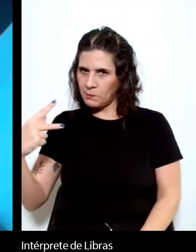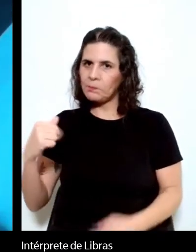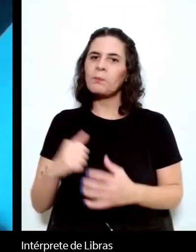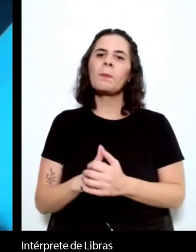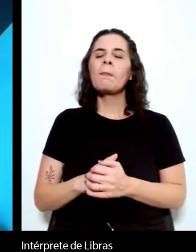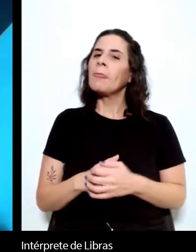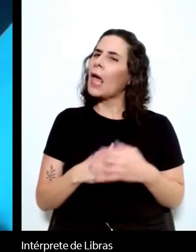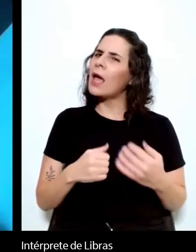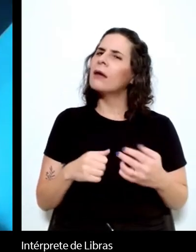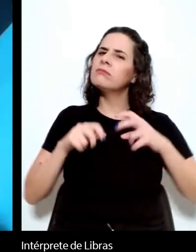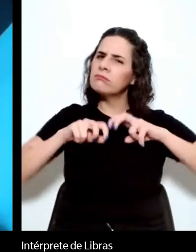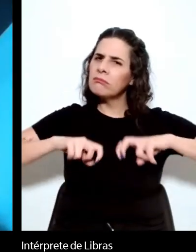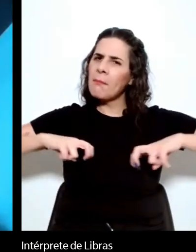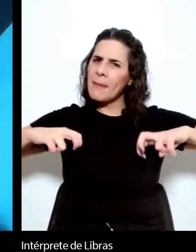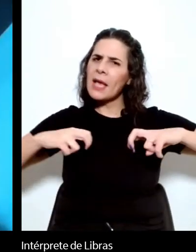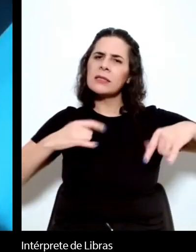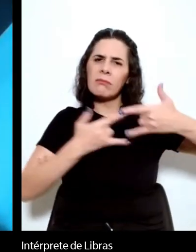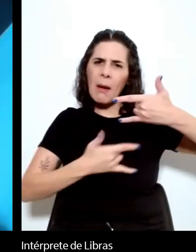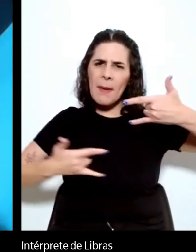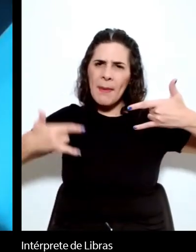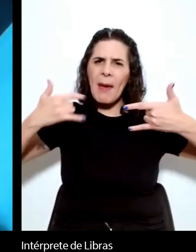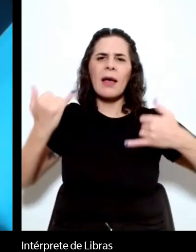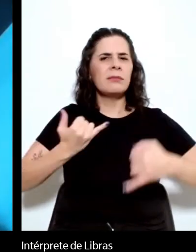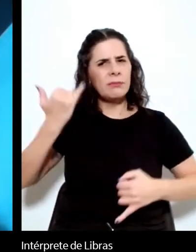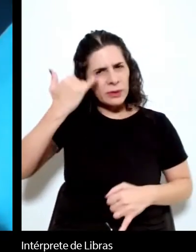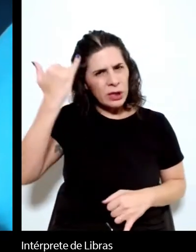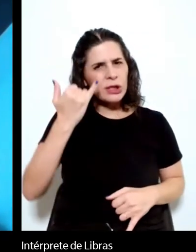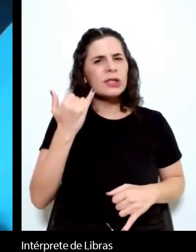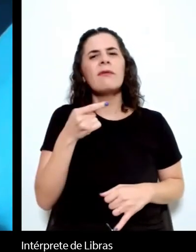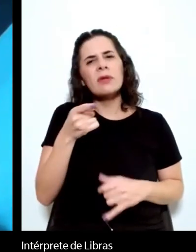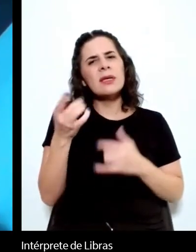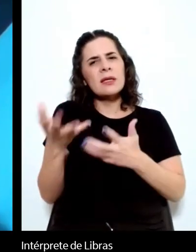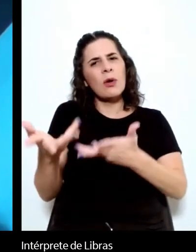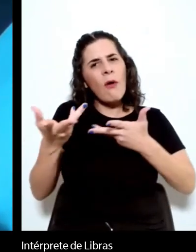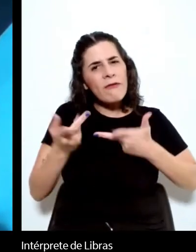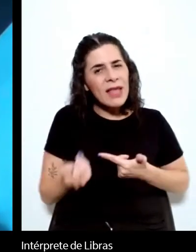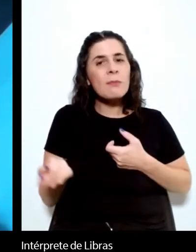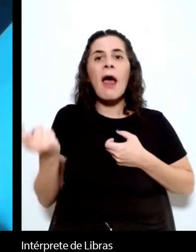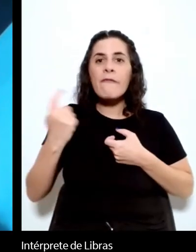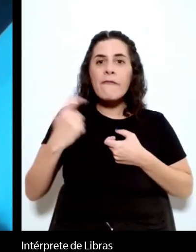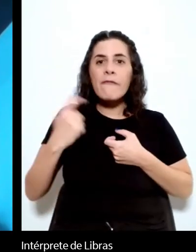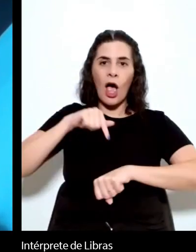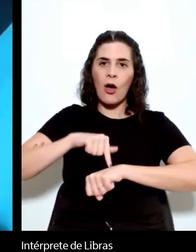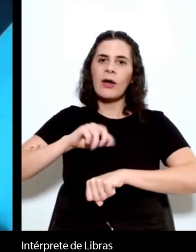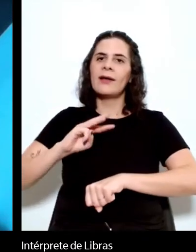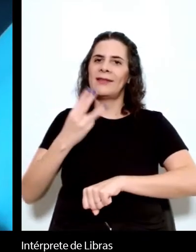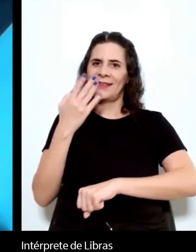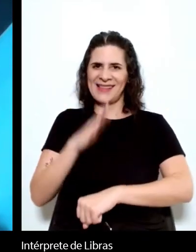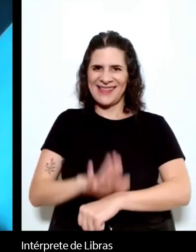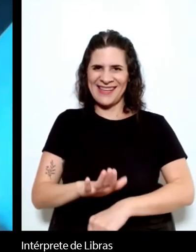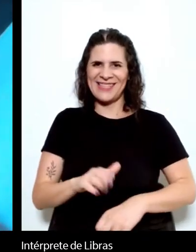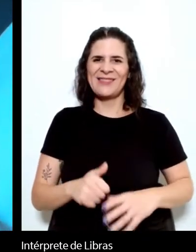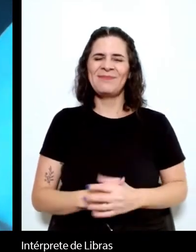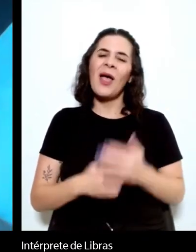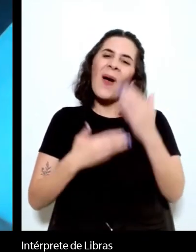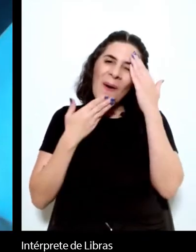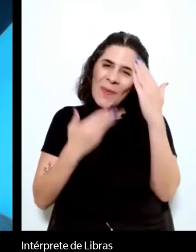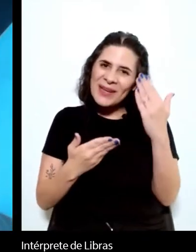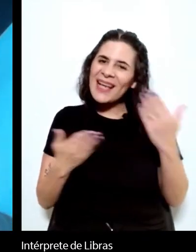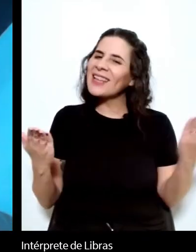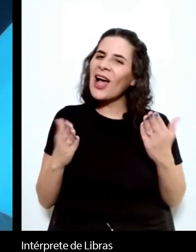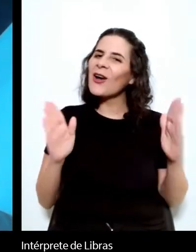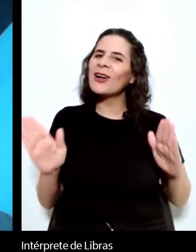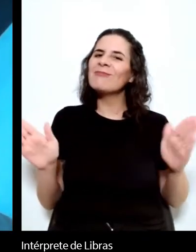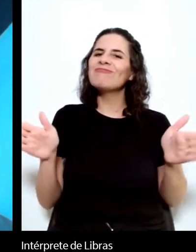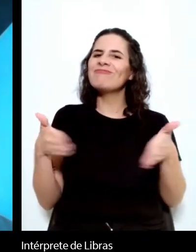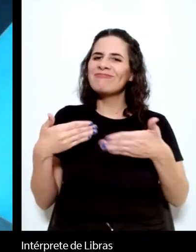e todos e todas estão convidados para retornar às 15 horas muito obrigado e dou por encerrada a